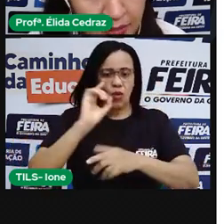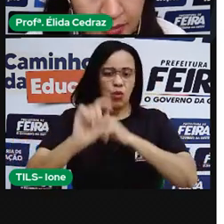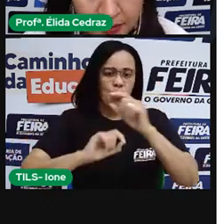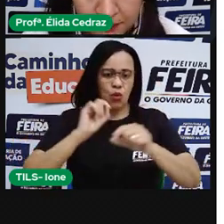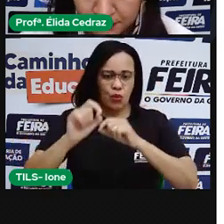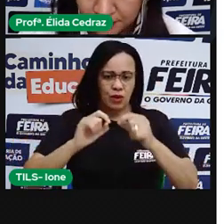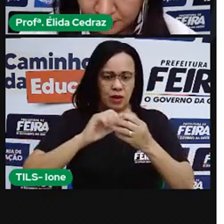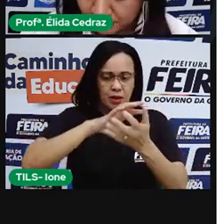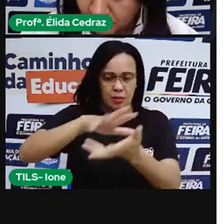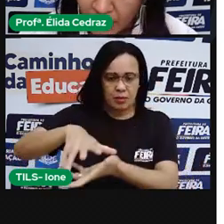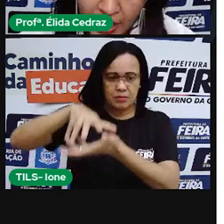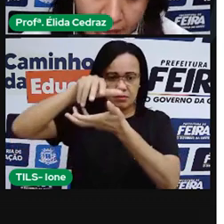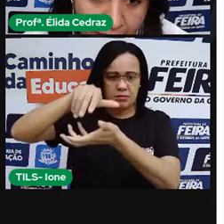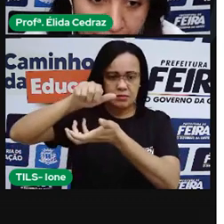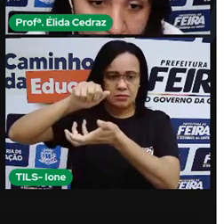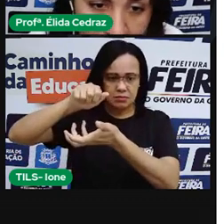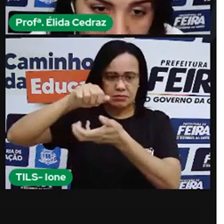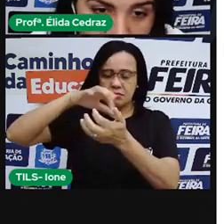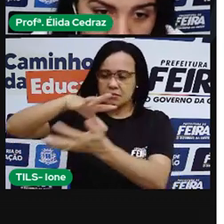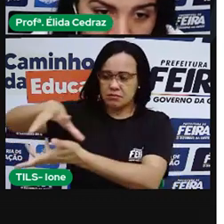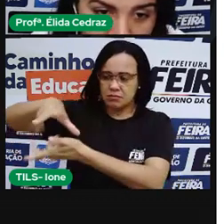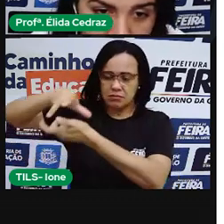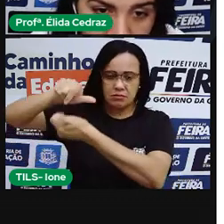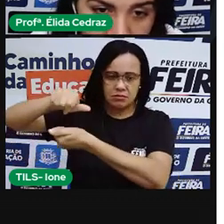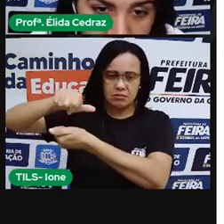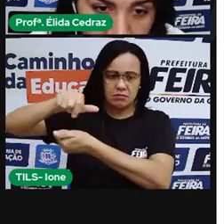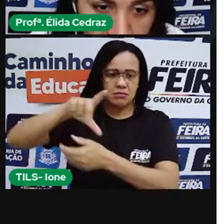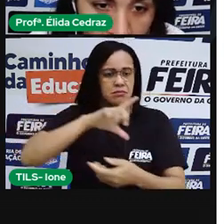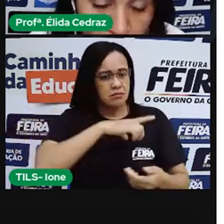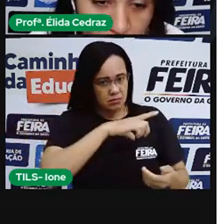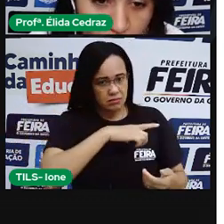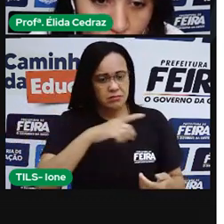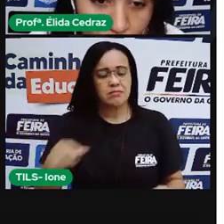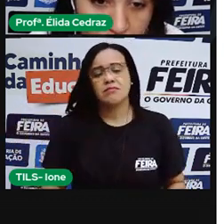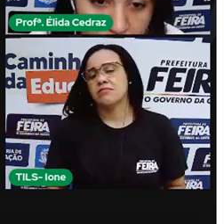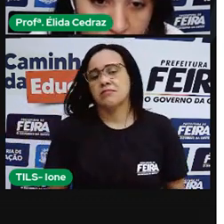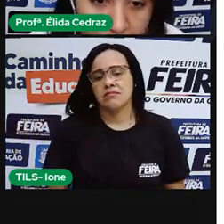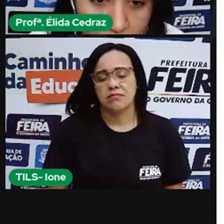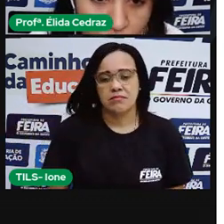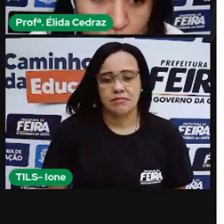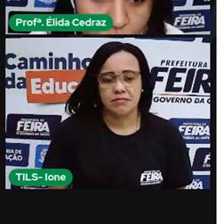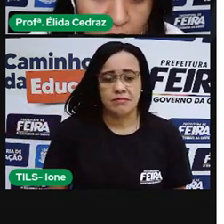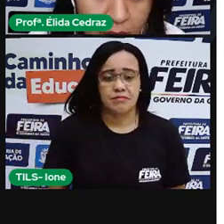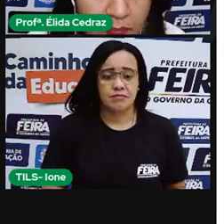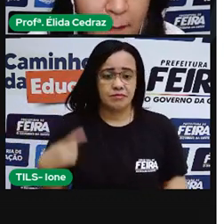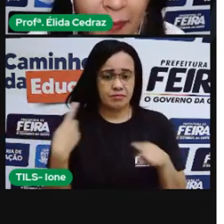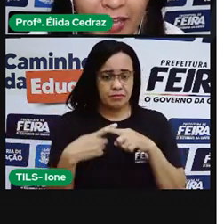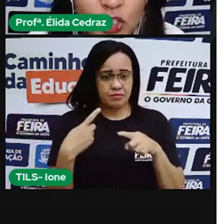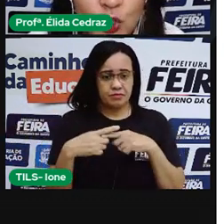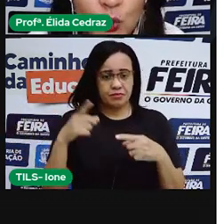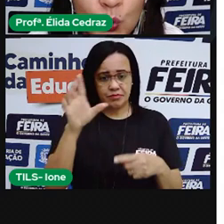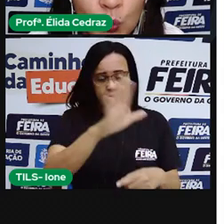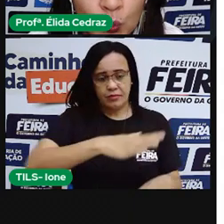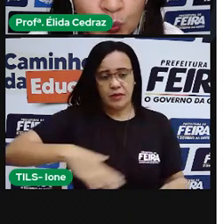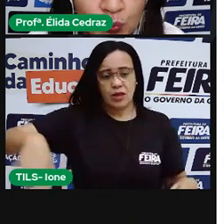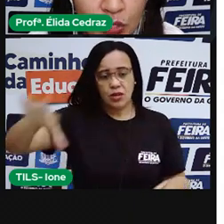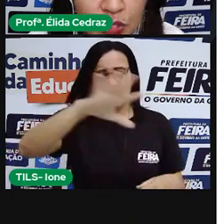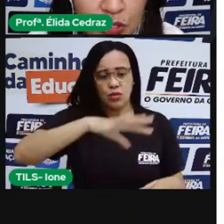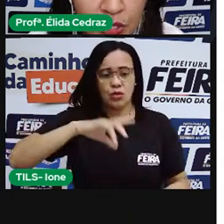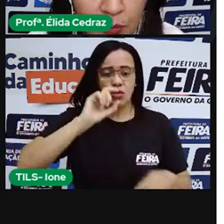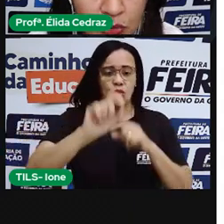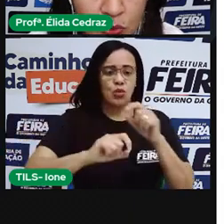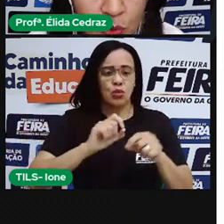planetas. Esse S aqui é porque nós estamos na parte sul,